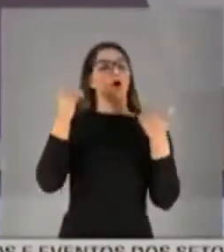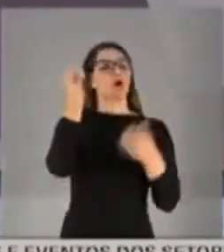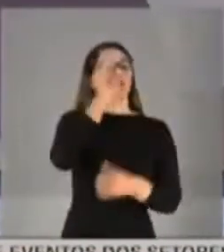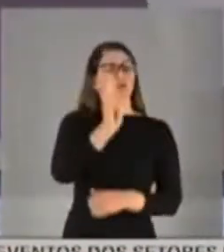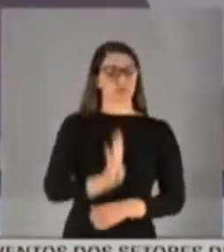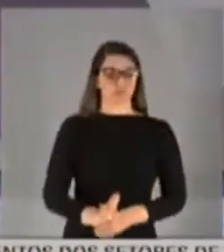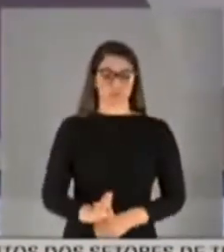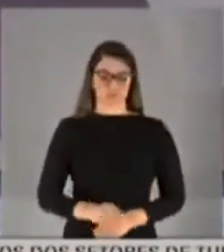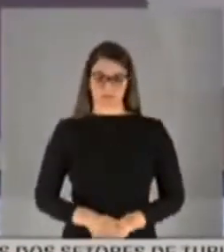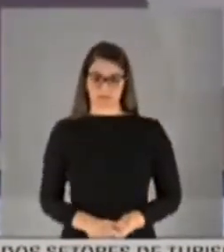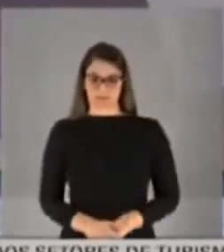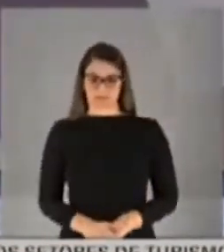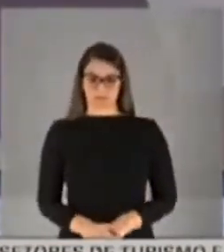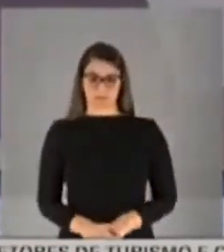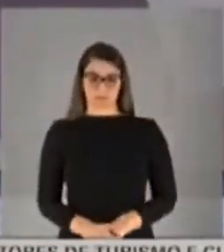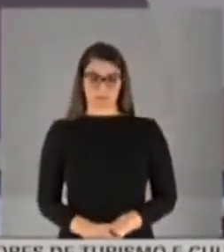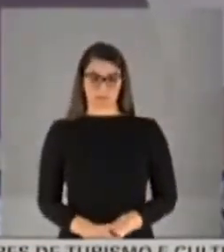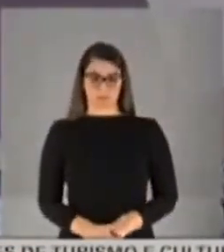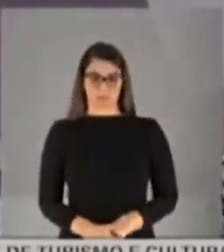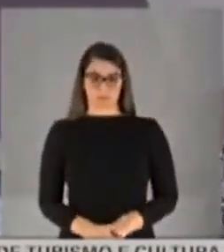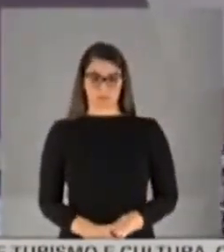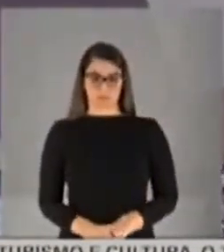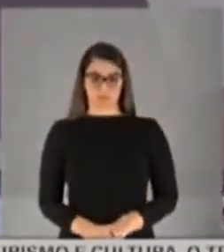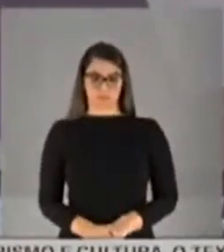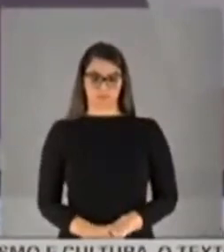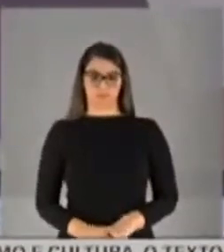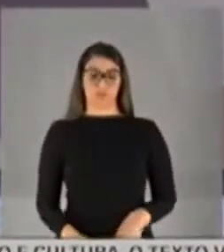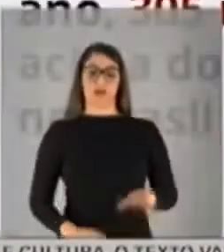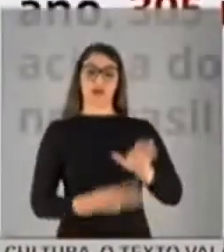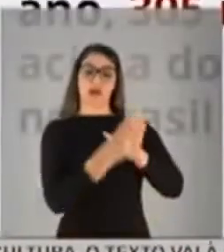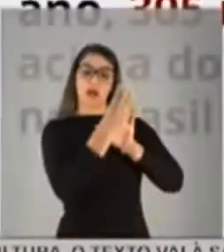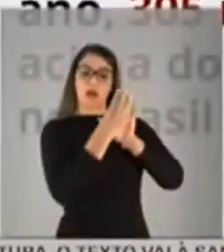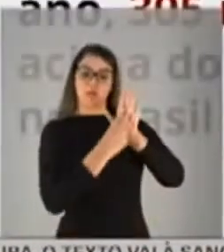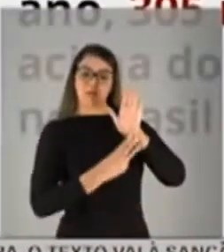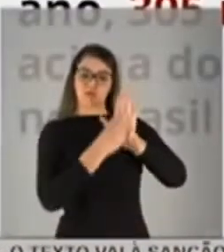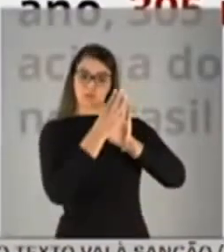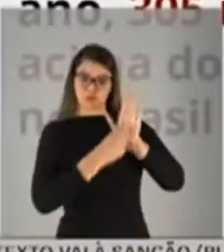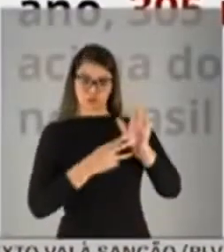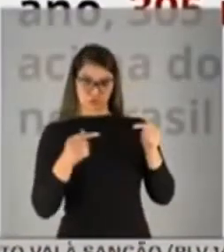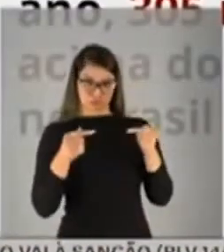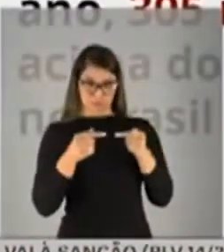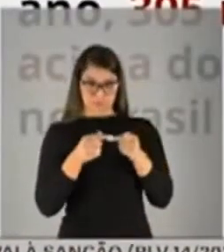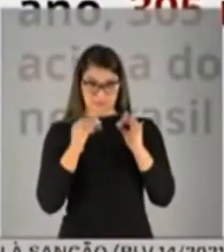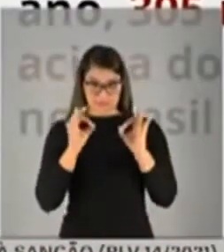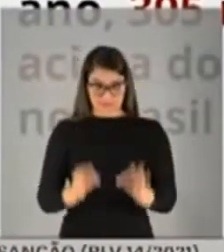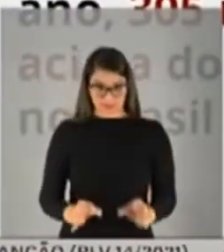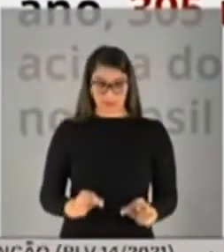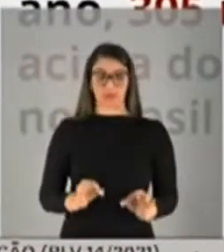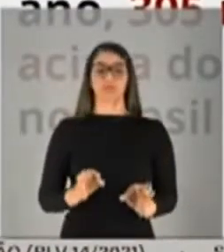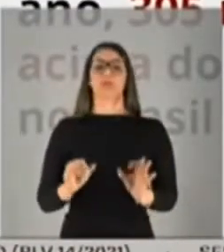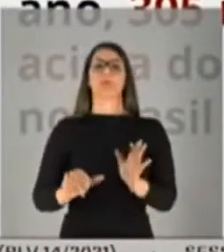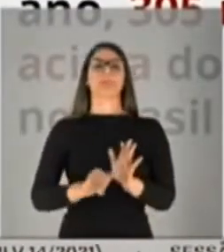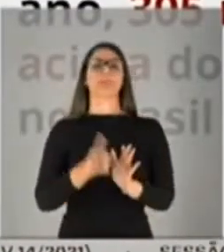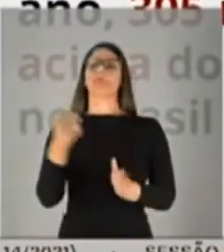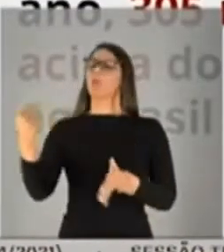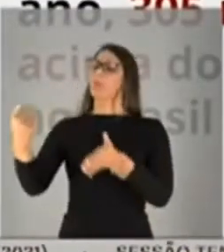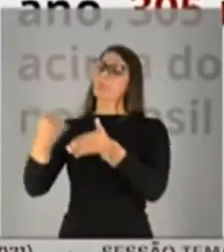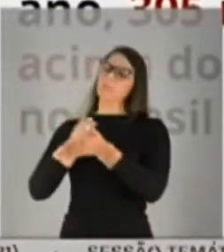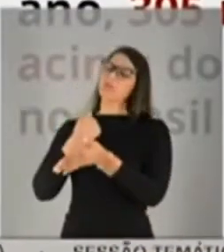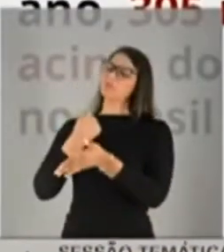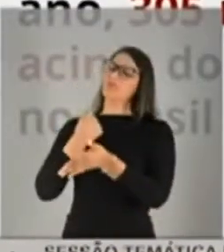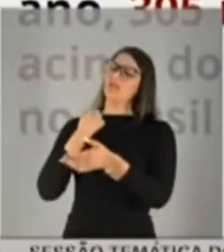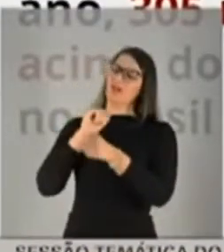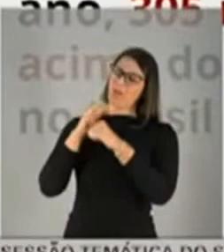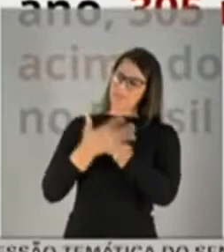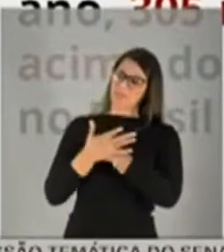impacto sobre as mortes do Brasil? E aí, a metodologia mais adequada diz que primeiro a gente tem que se perguntar, a pandemia